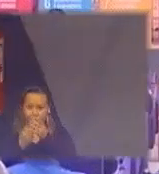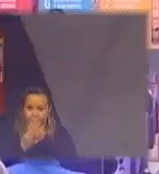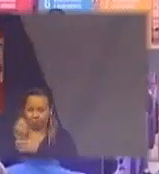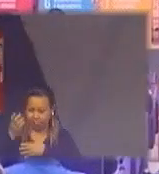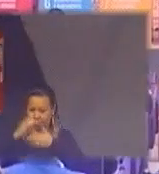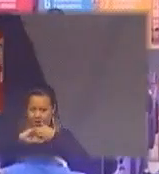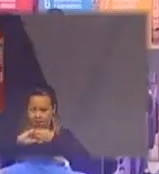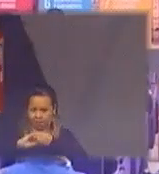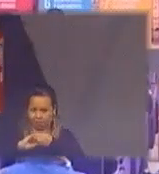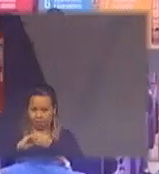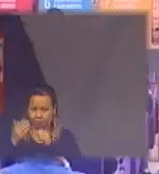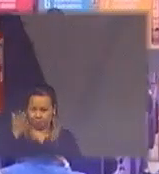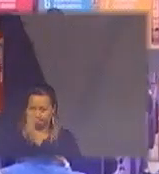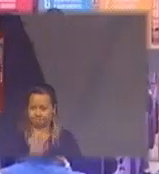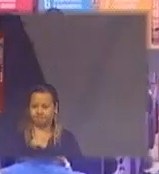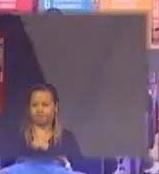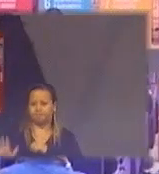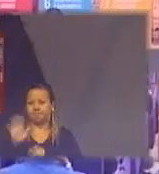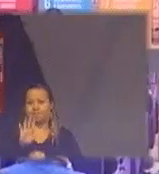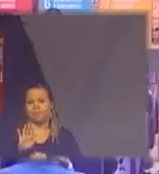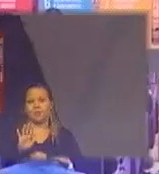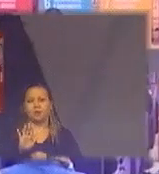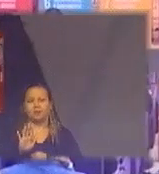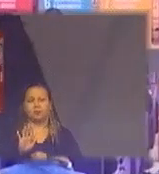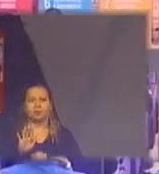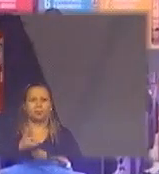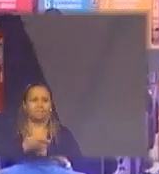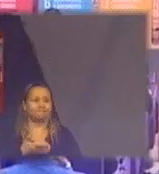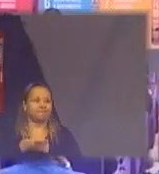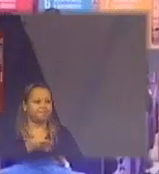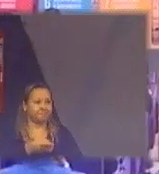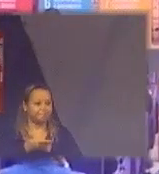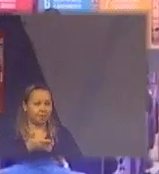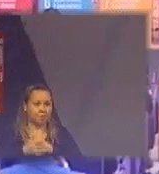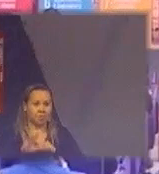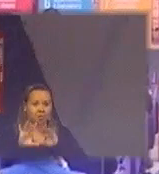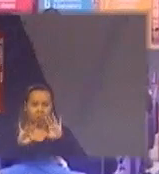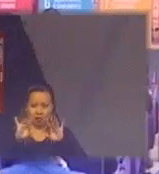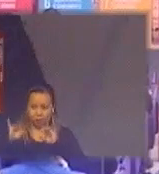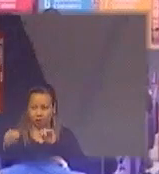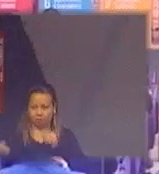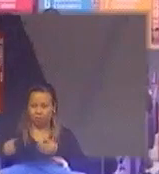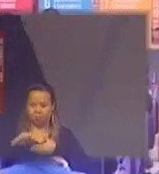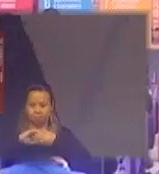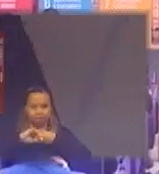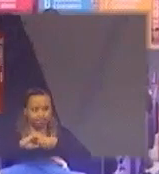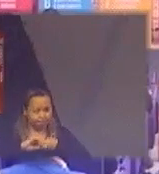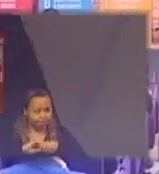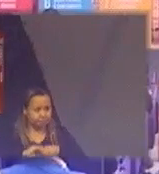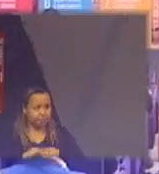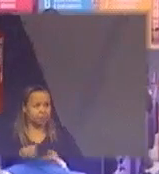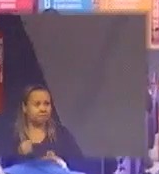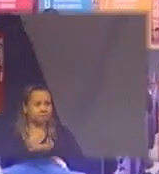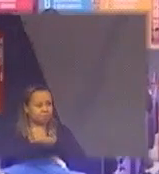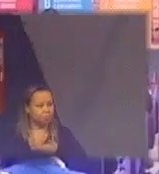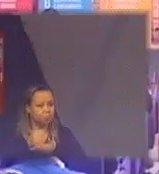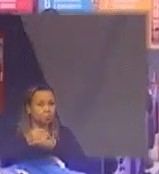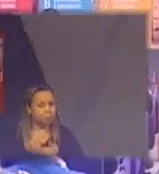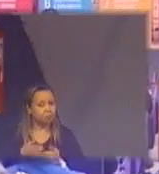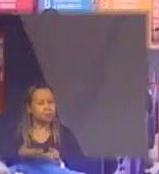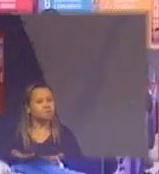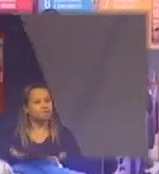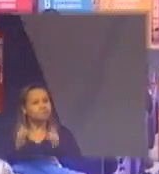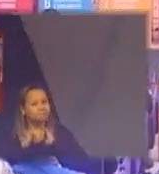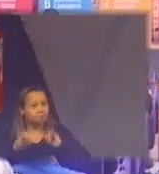nível nacional então a gente já está captando aí os autores os colaboradores deixo aqui esse convite também quem